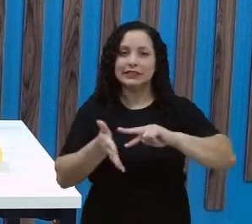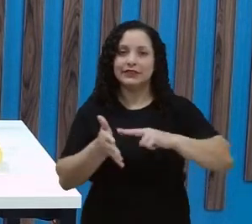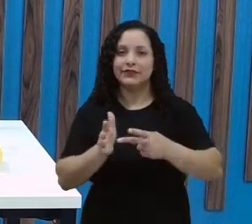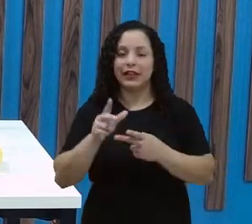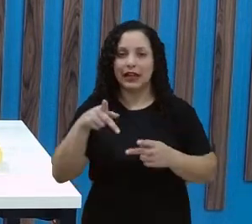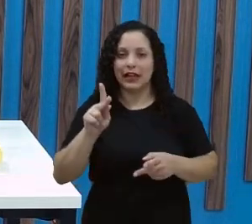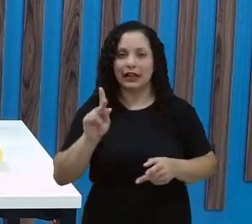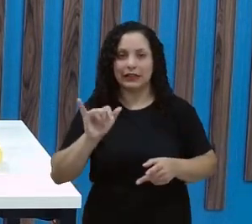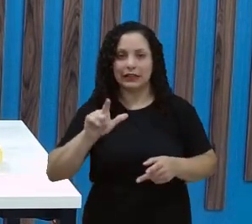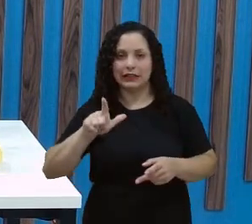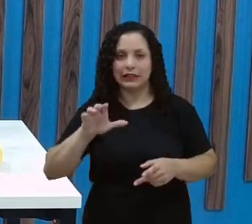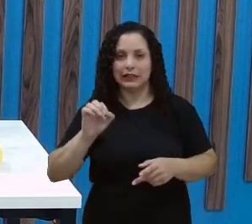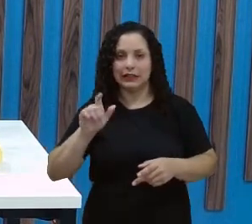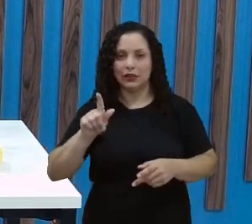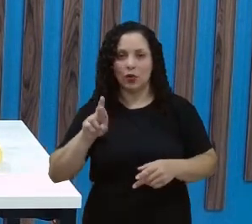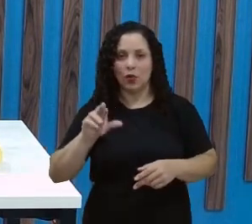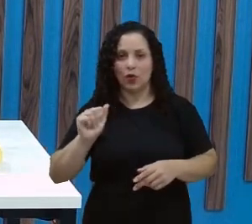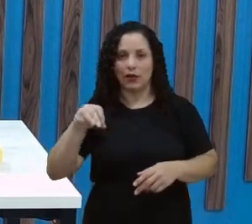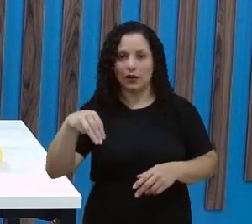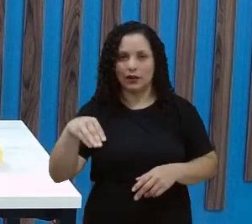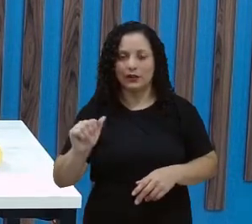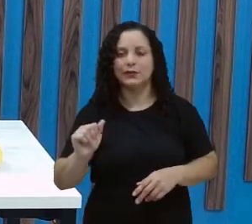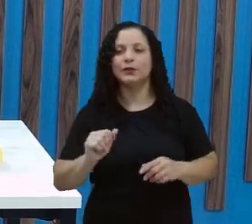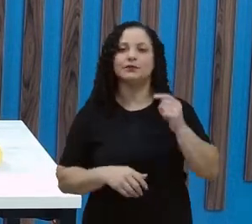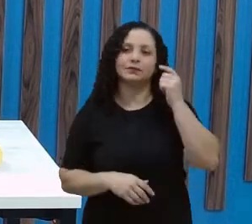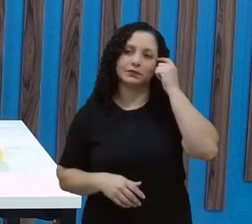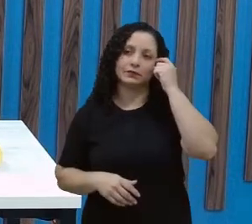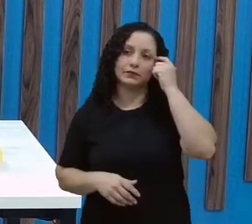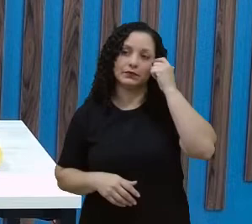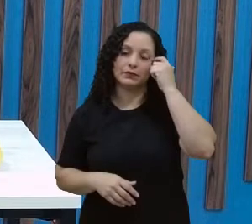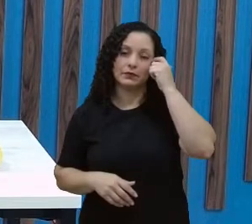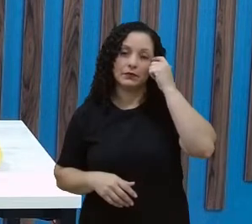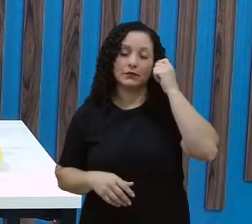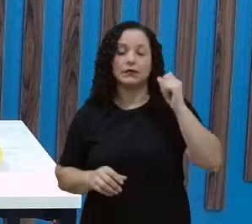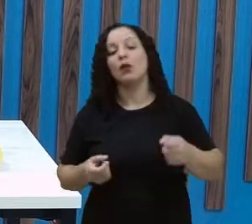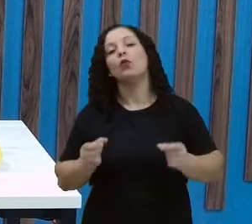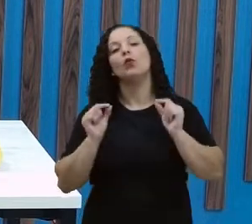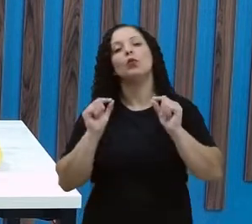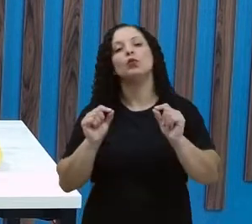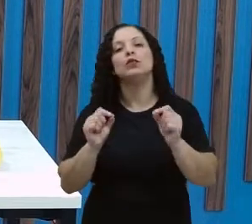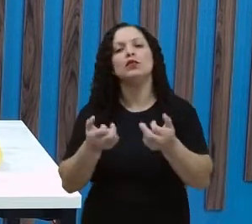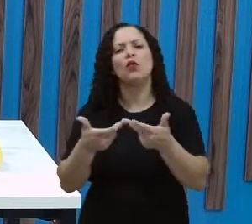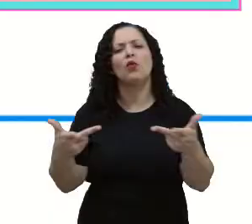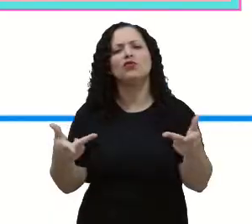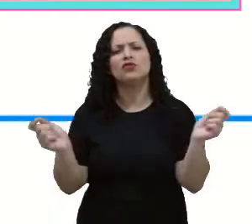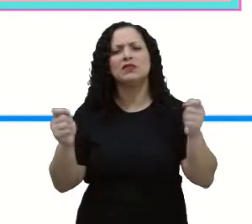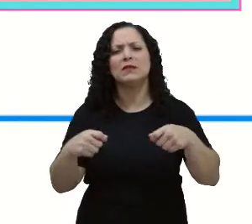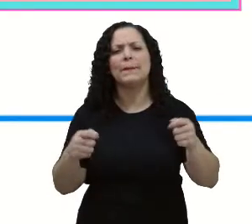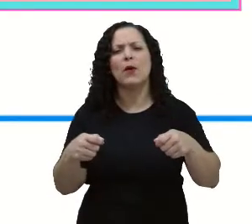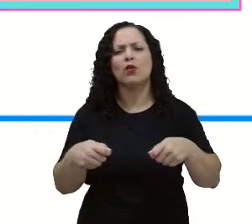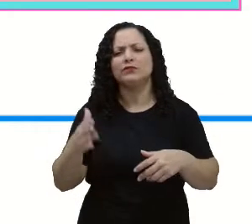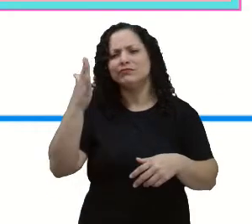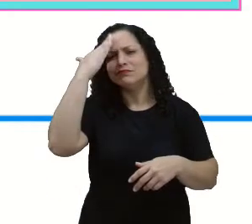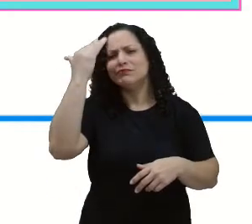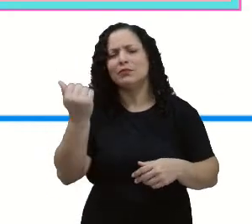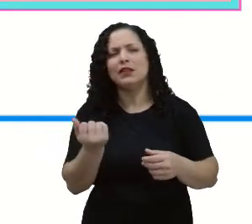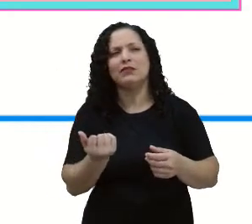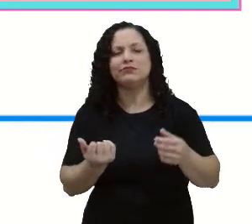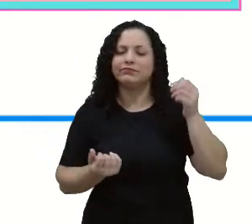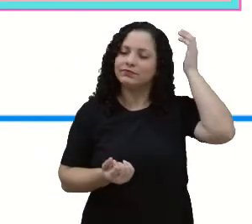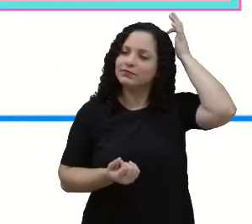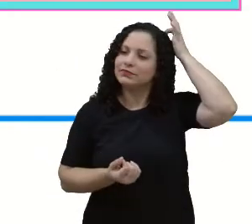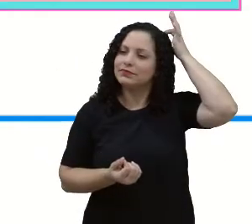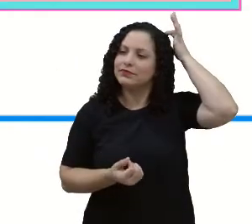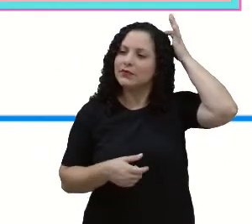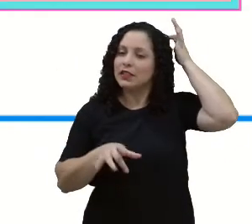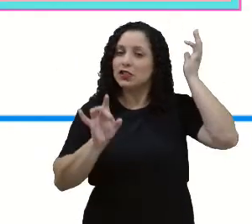quilograma, tá certo? Então, grandeza é algo que pode ser medido, tá? E aí a gente viu que a gente